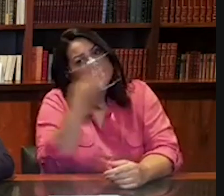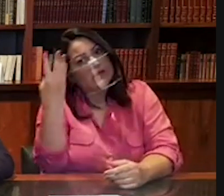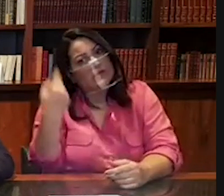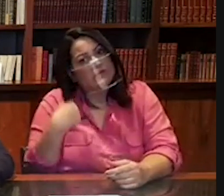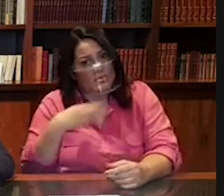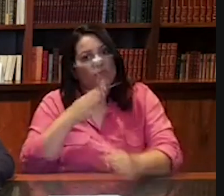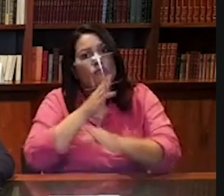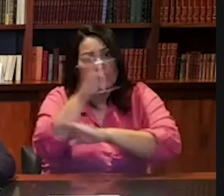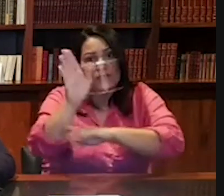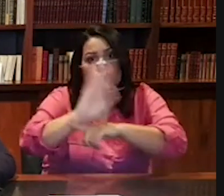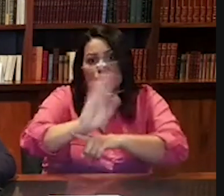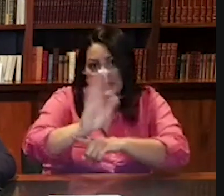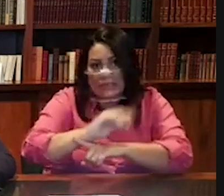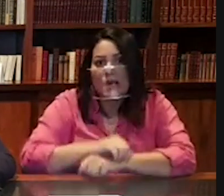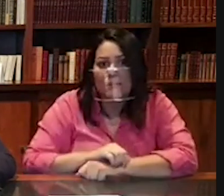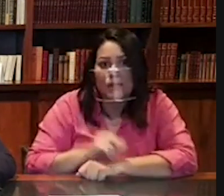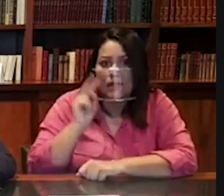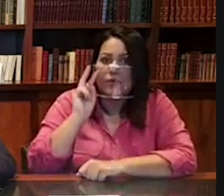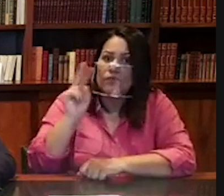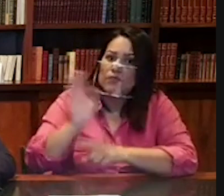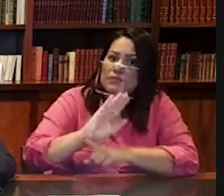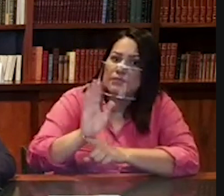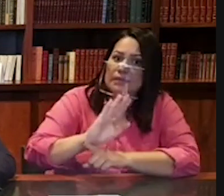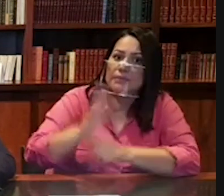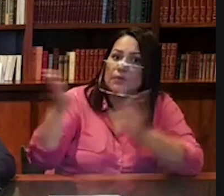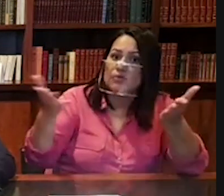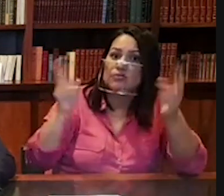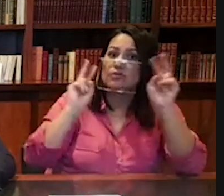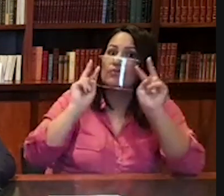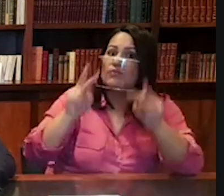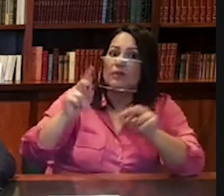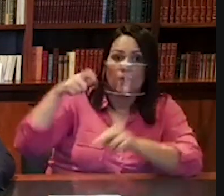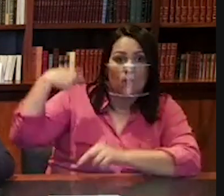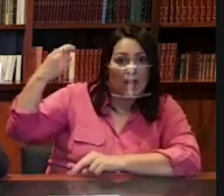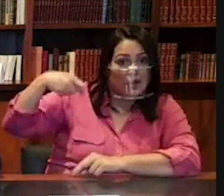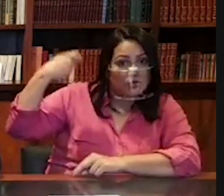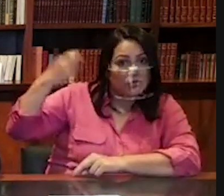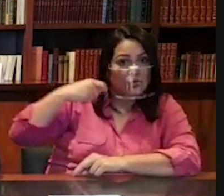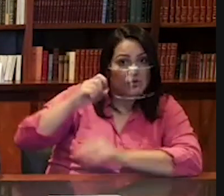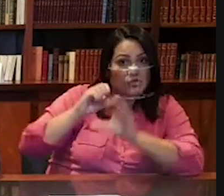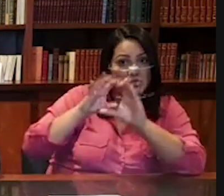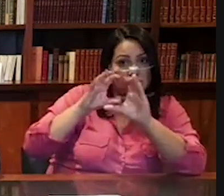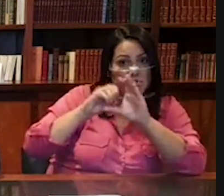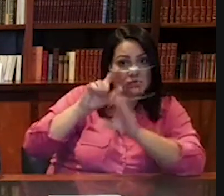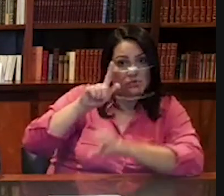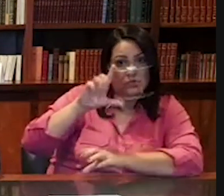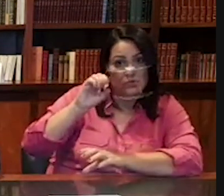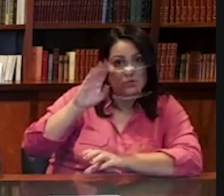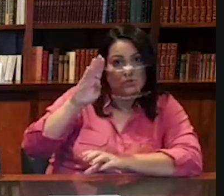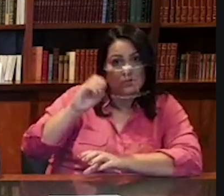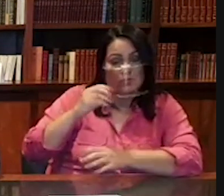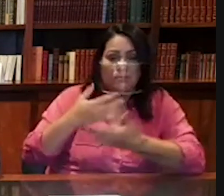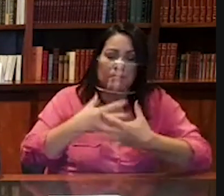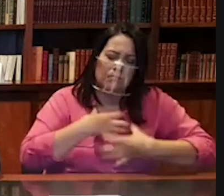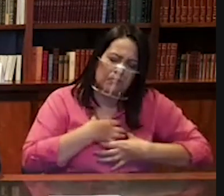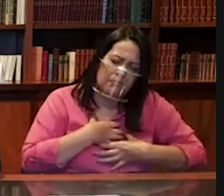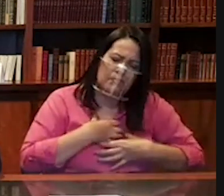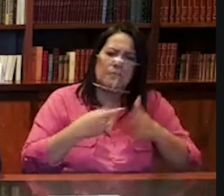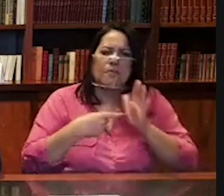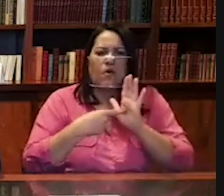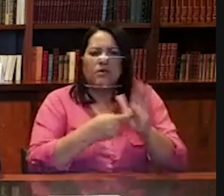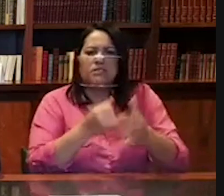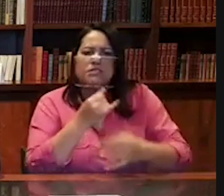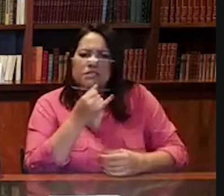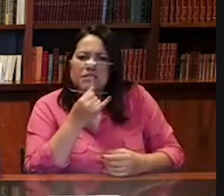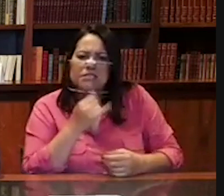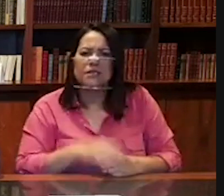assistir o filme dela. E hoje eu vi que os atores, inclusive a maioria são atores da Globo, manifestando tristeza porque eles fizeram um filme.